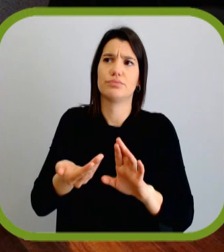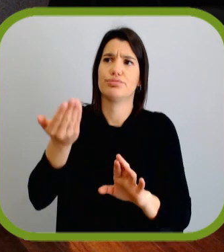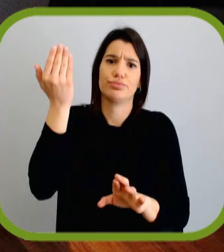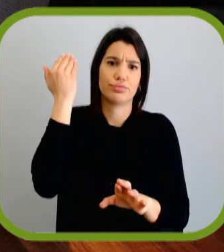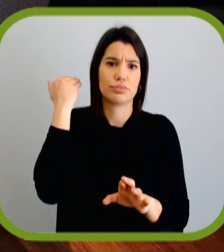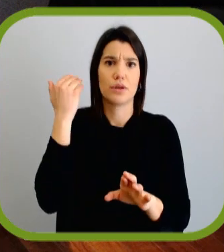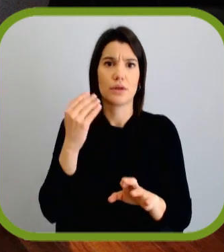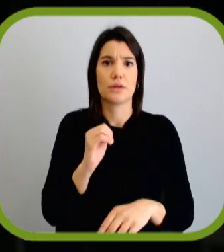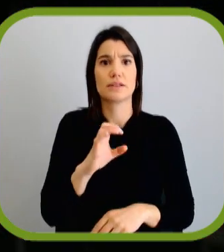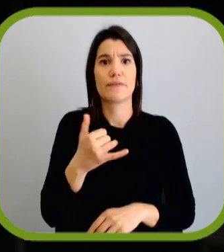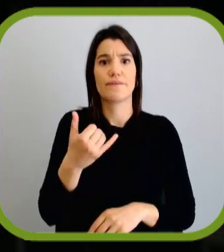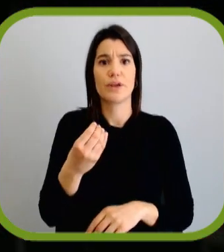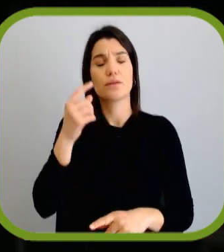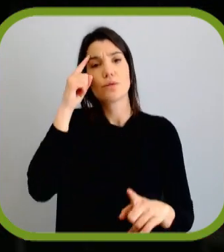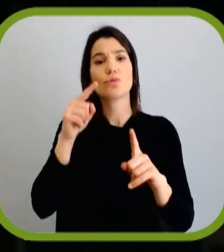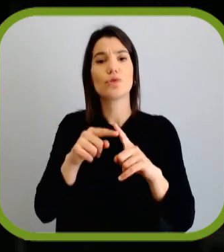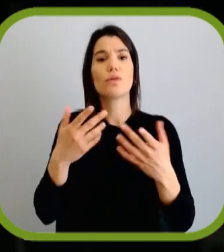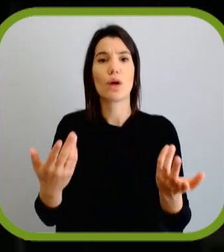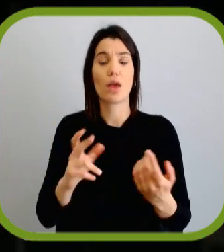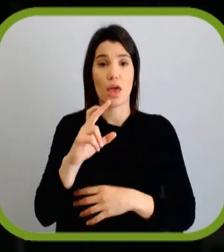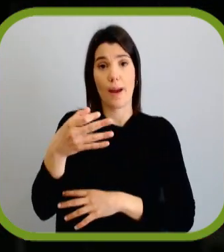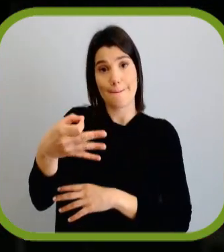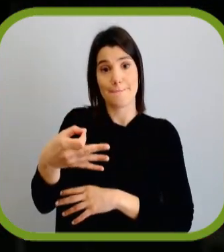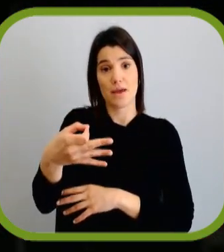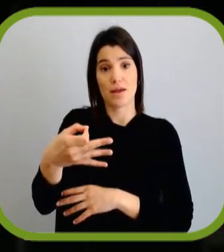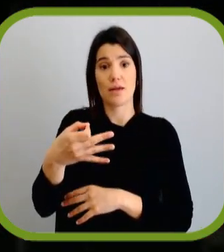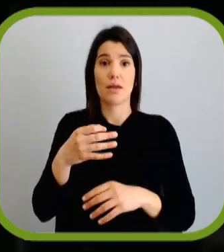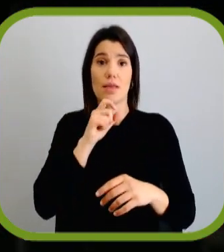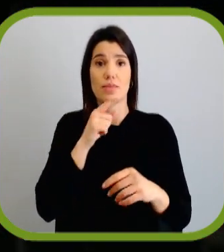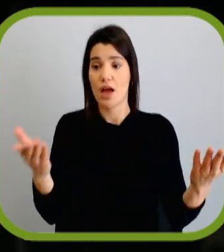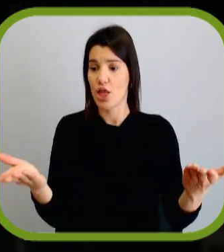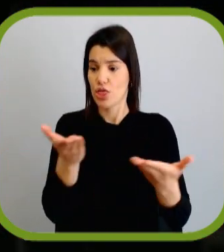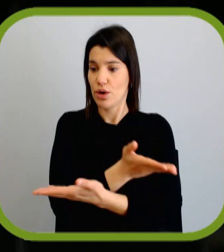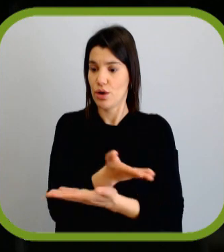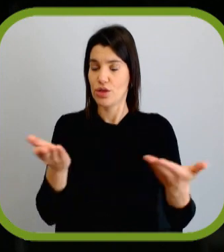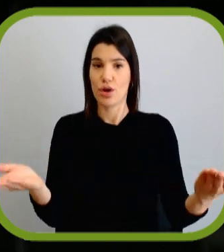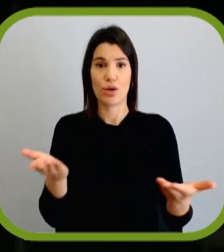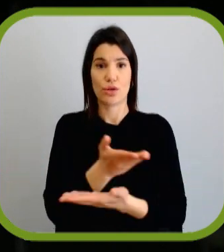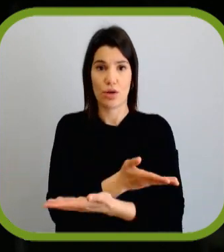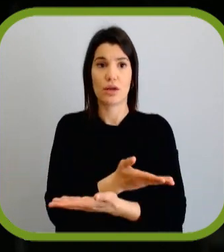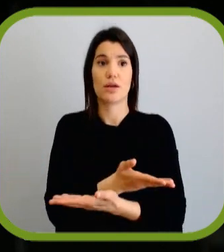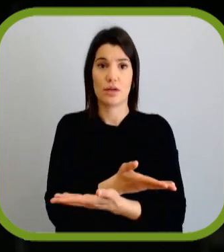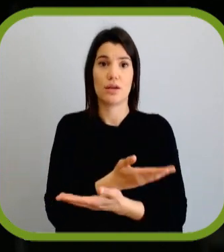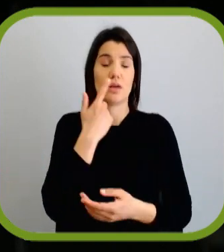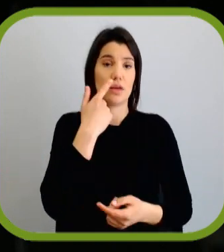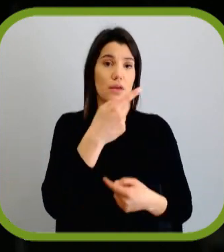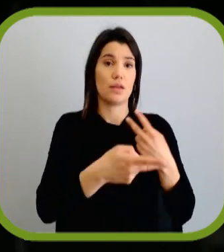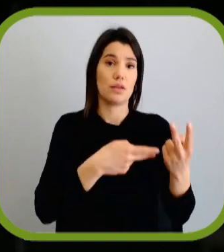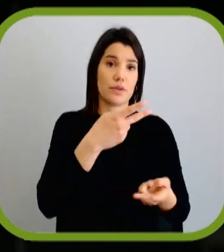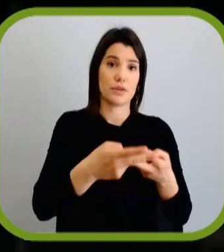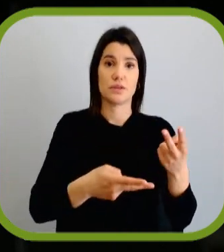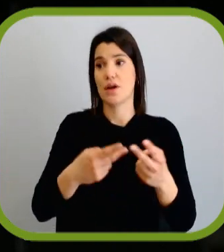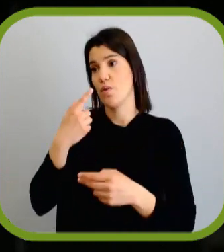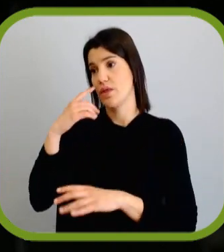uma coisa que já vem desde o princípio do século XX, que é a ideia de que as relações públicas funcionam nos dois sentidos, numa parte de avaliação